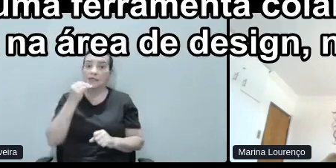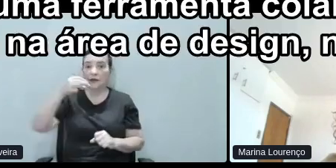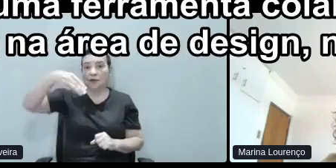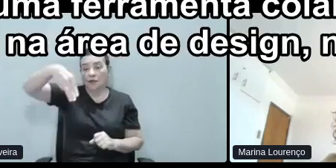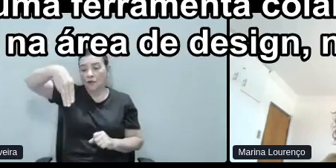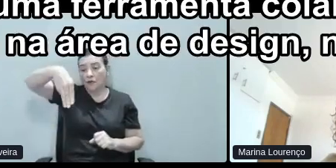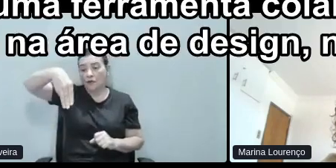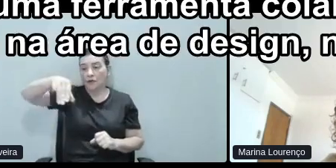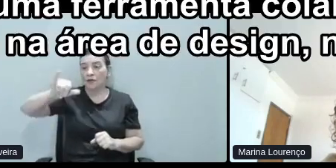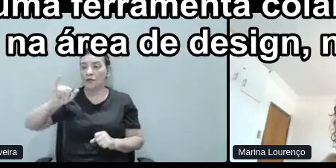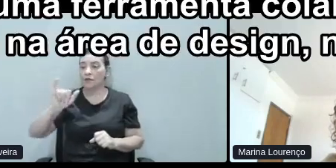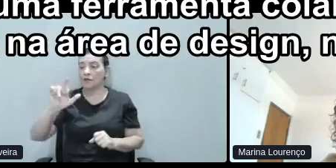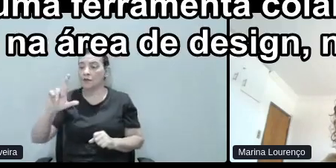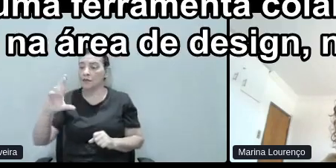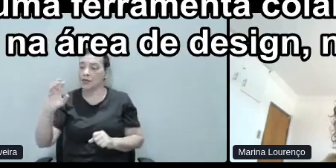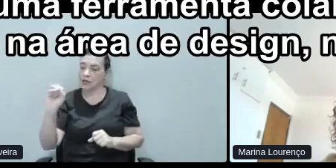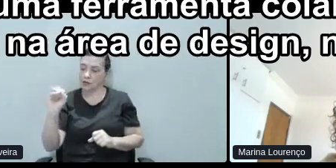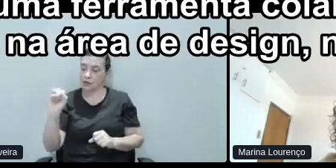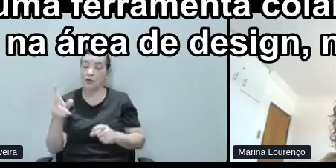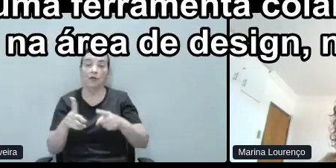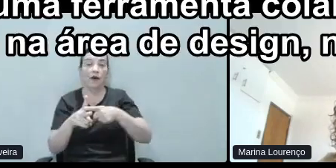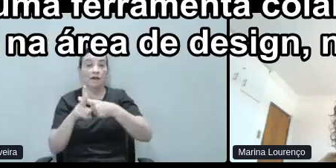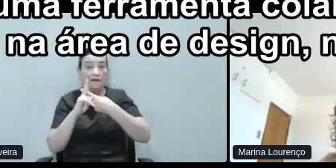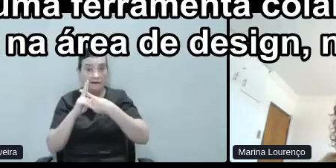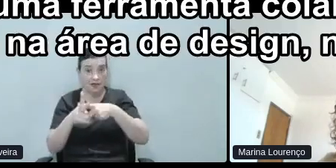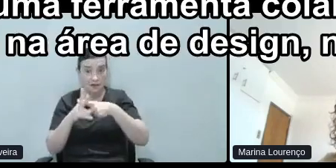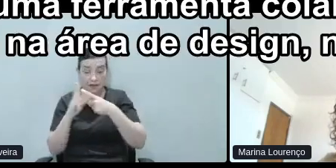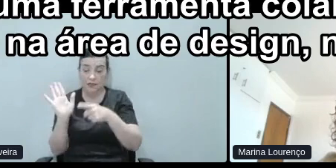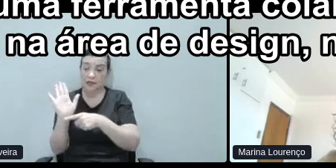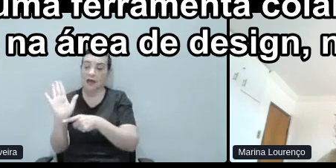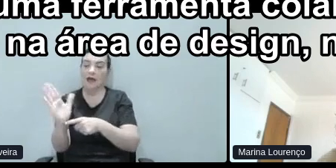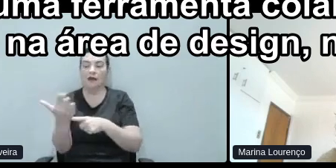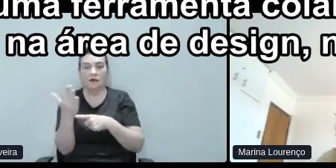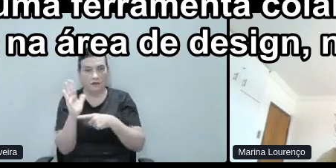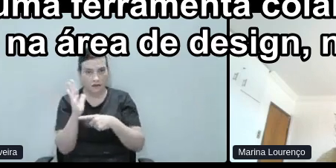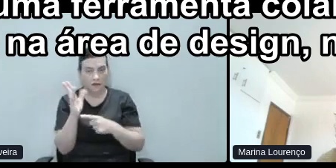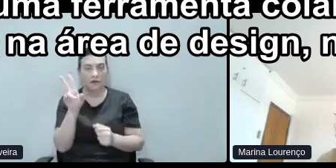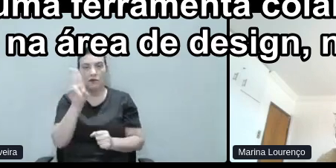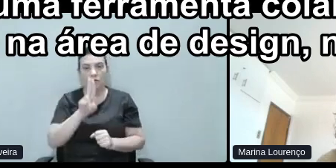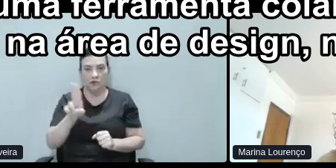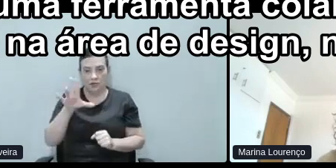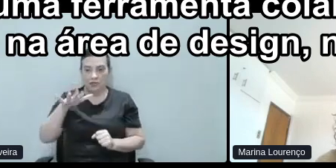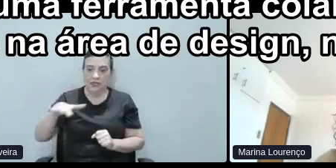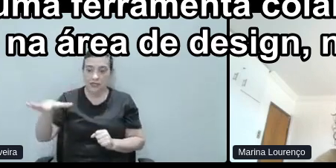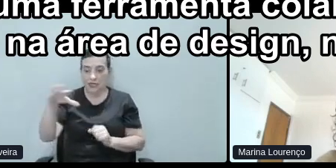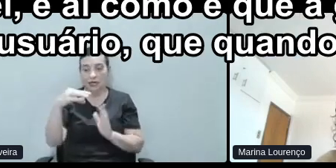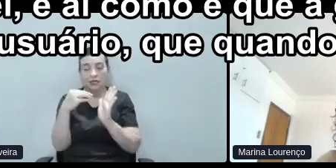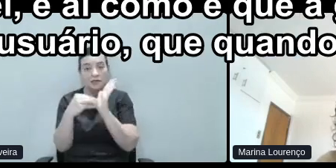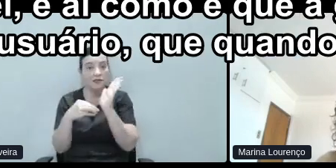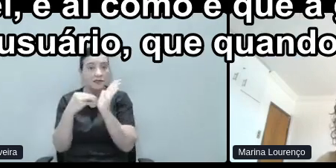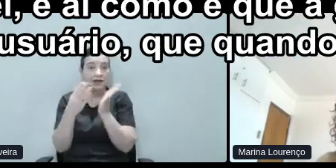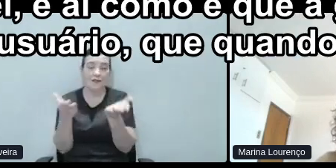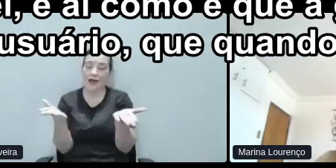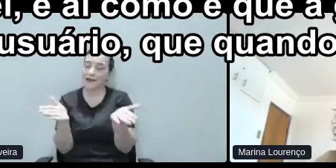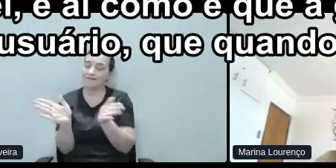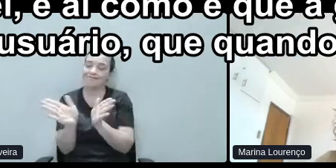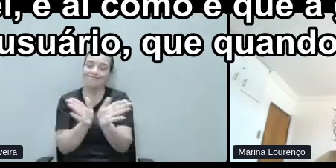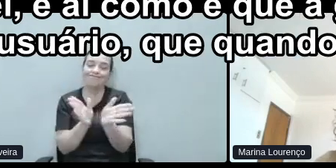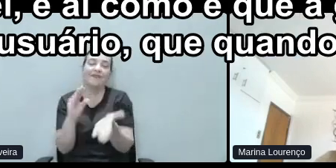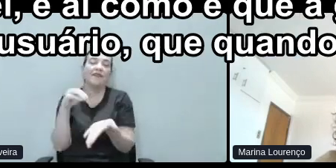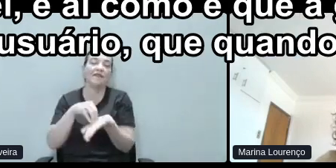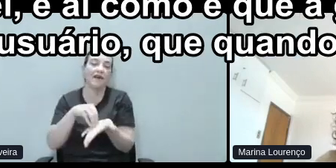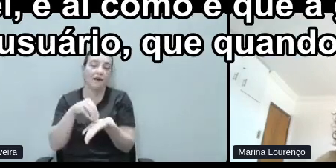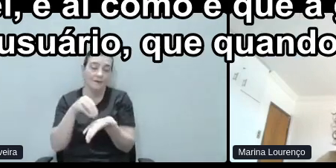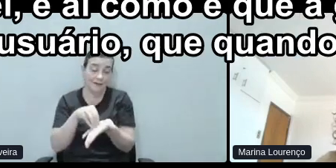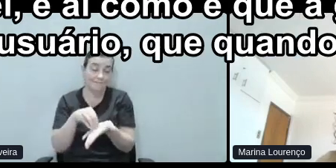O Miro é uma ferramenta colaborativa, né, bem utilizada na área de design, no entanto, não é acessível. E